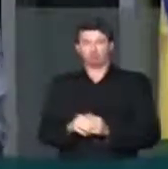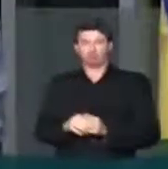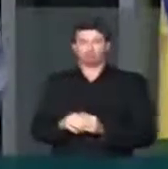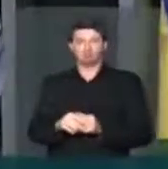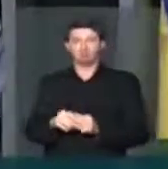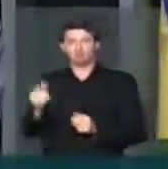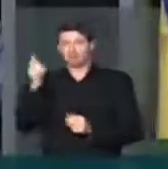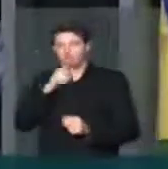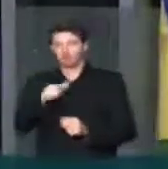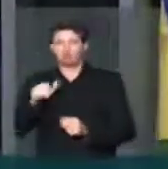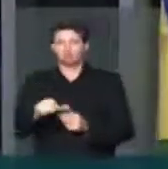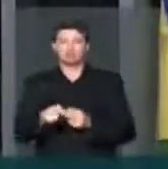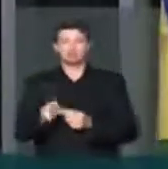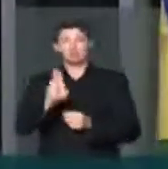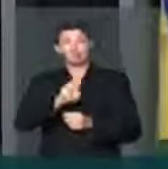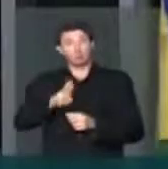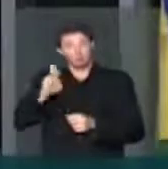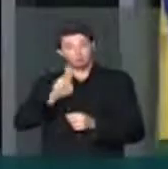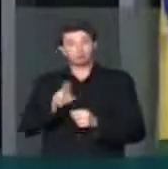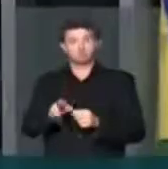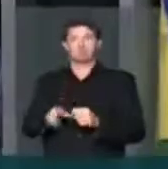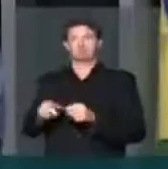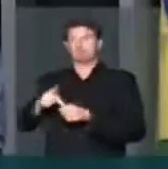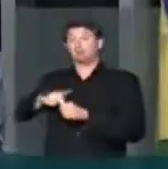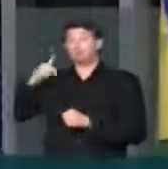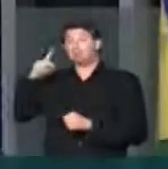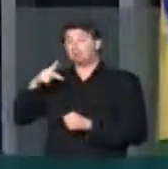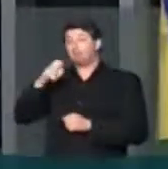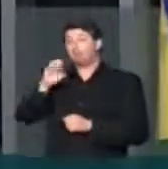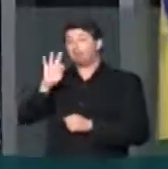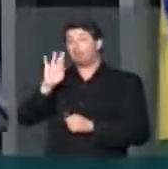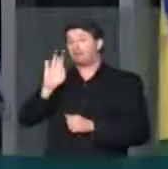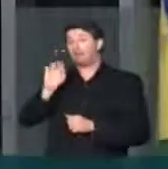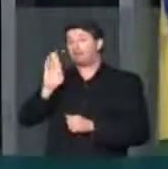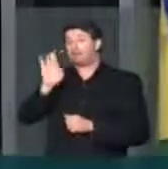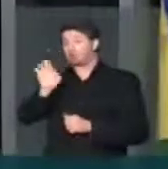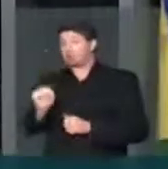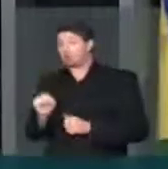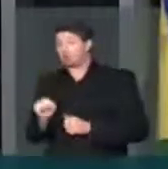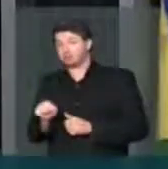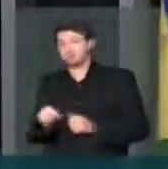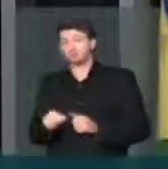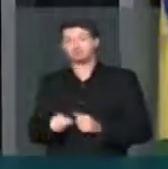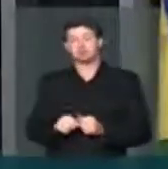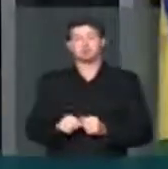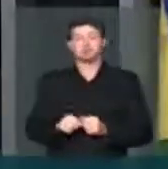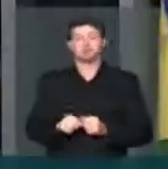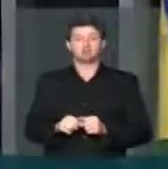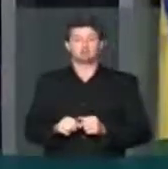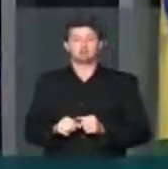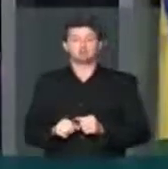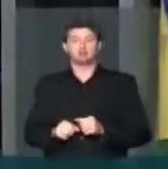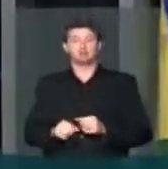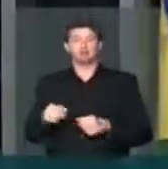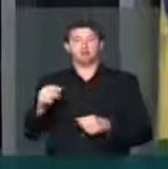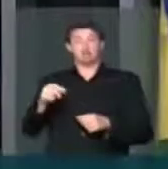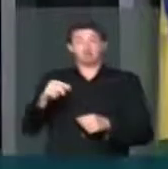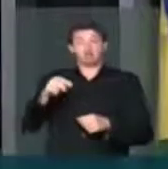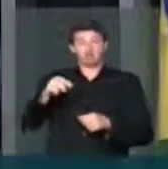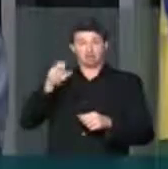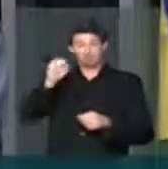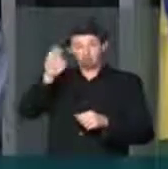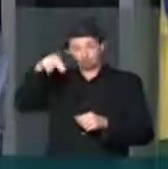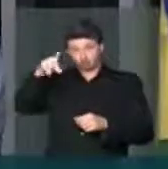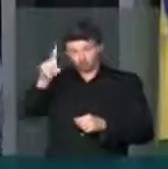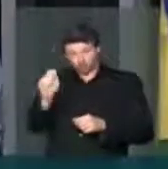com que ela seja utilizada pela Petrobras e hoje essas sondas construídas são muito mais